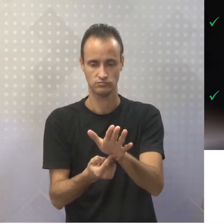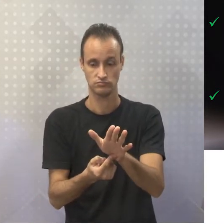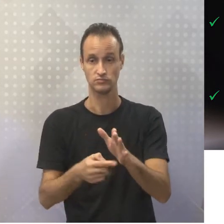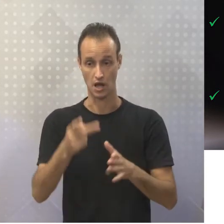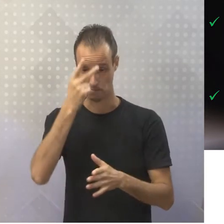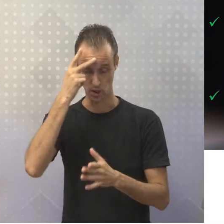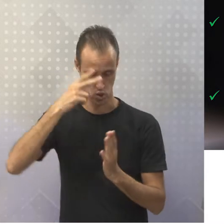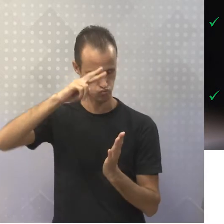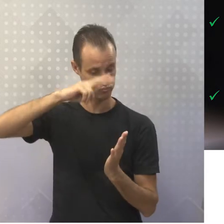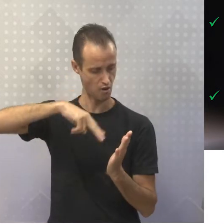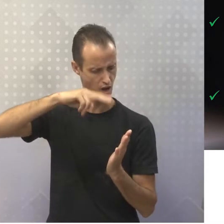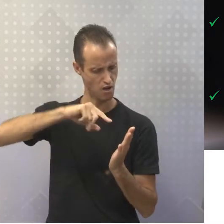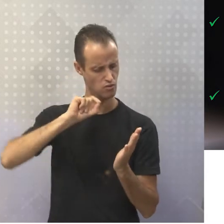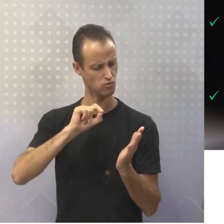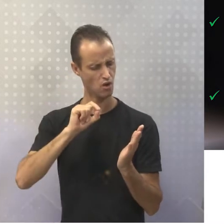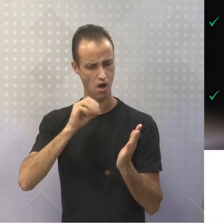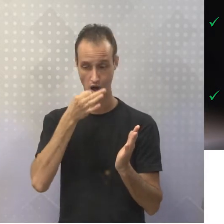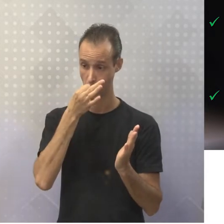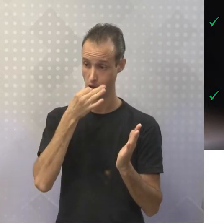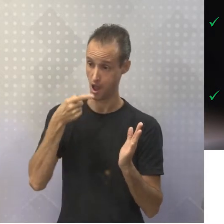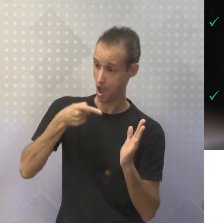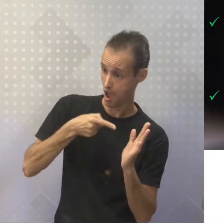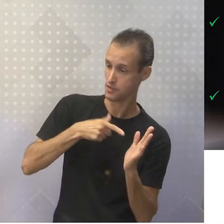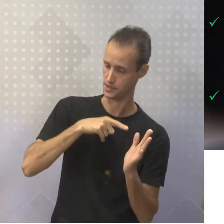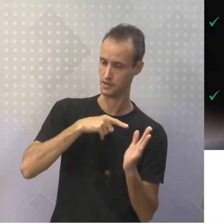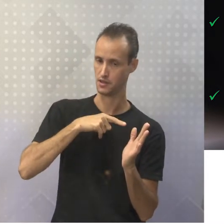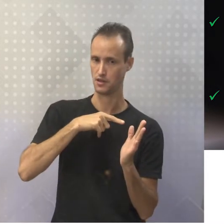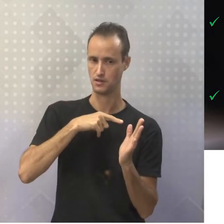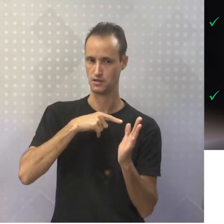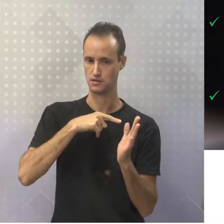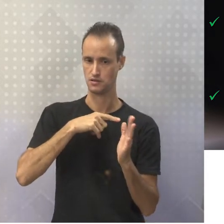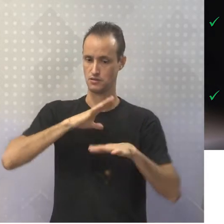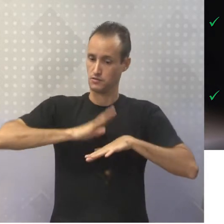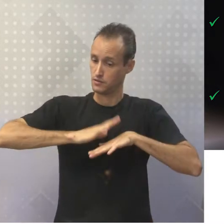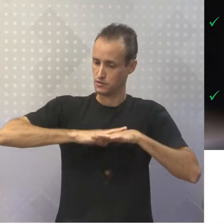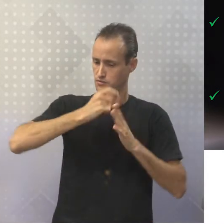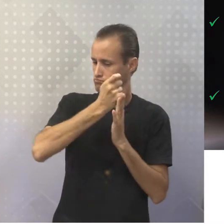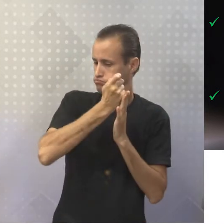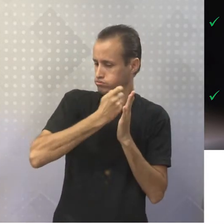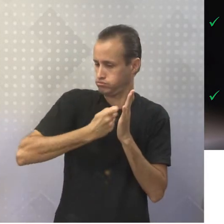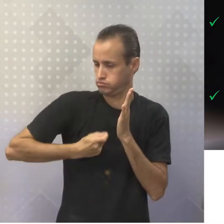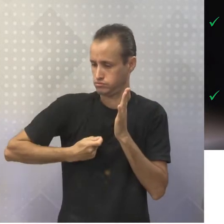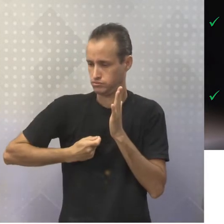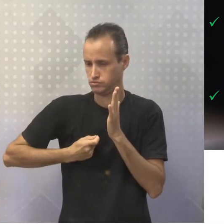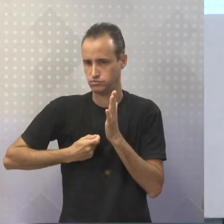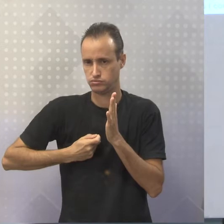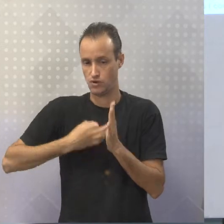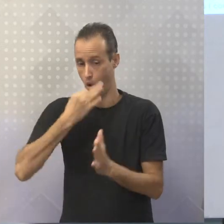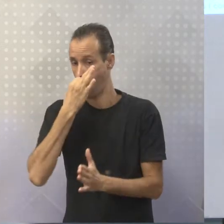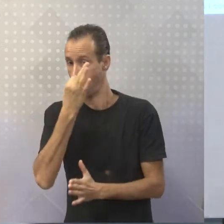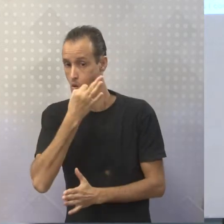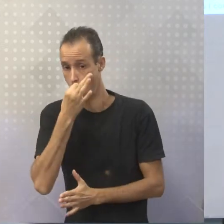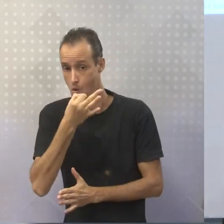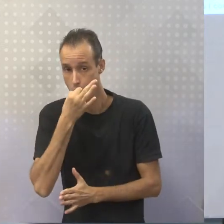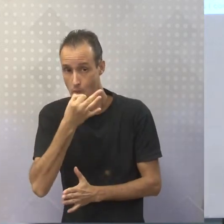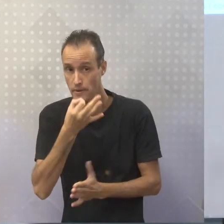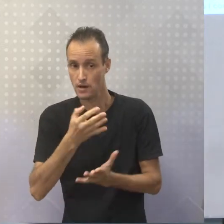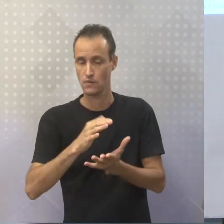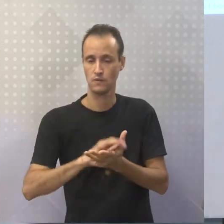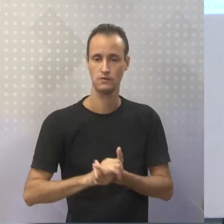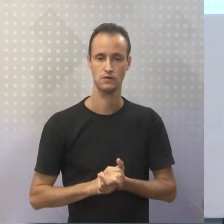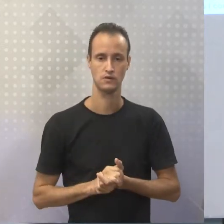o leitor juízos de valores do autor do texto. Ou seja, o que é um juízo de valor? O juízo de valor